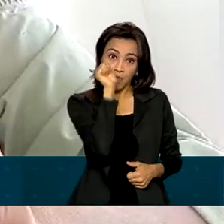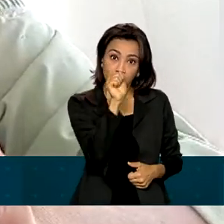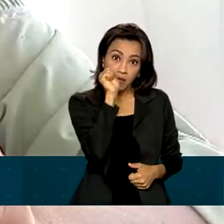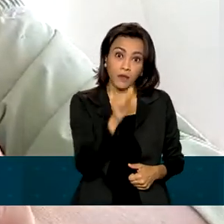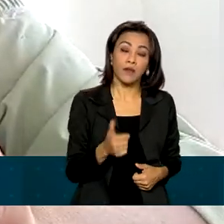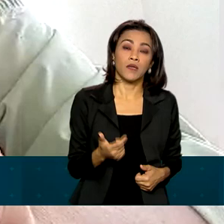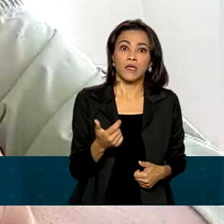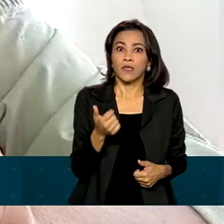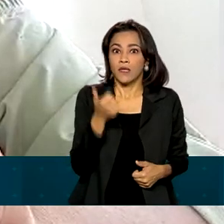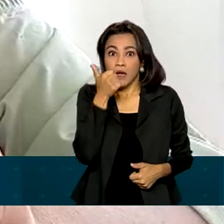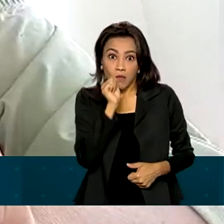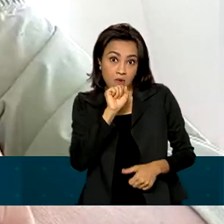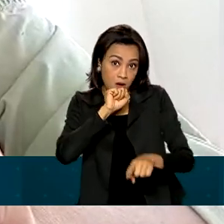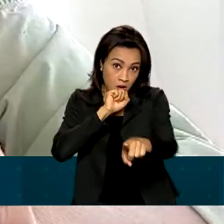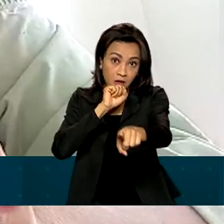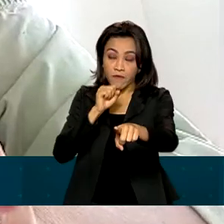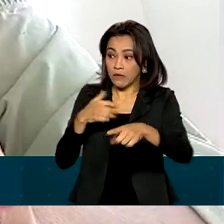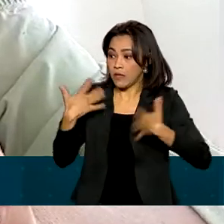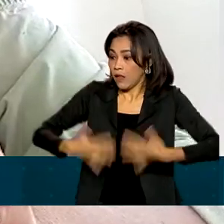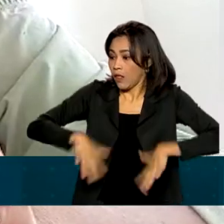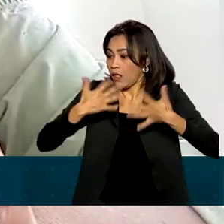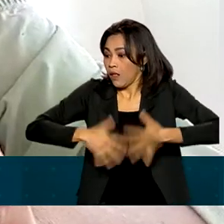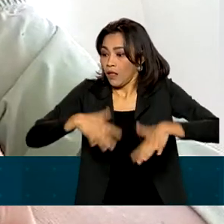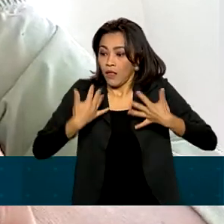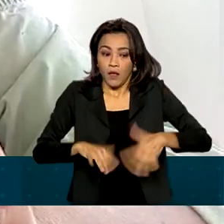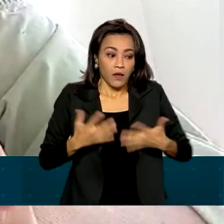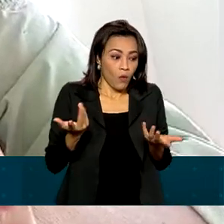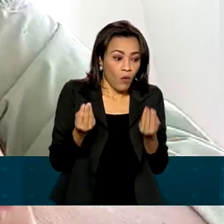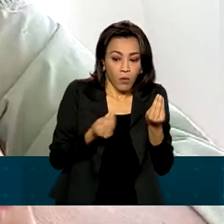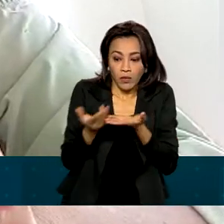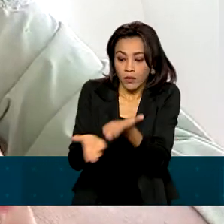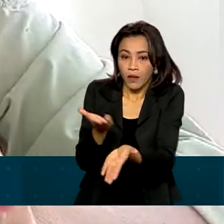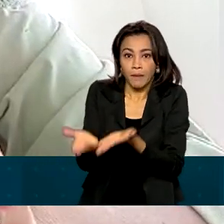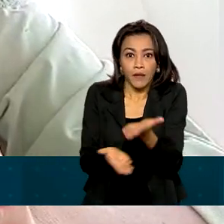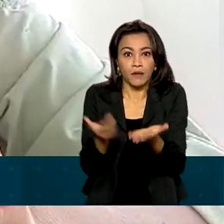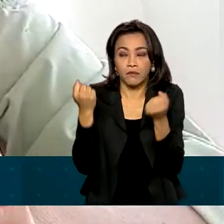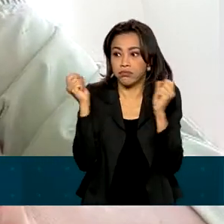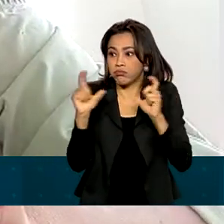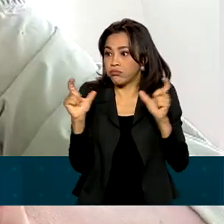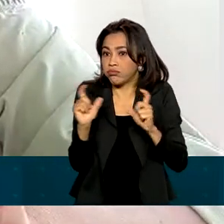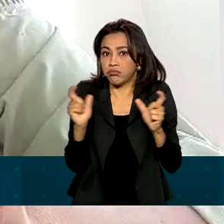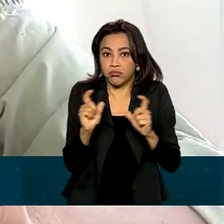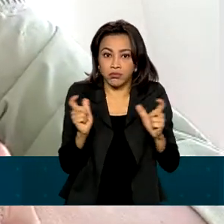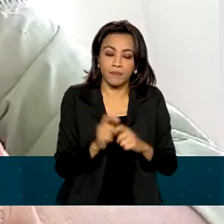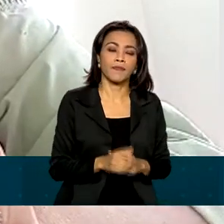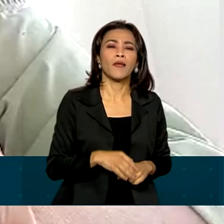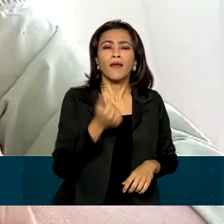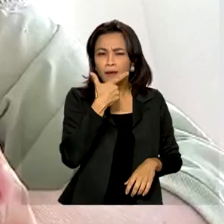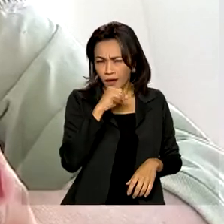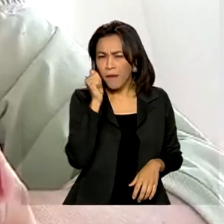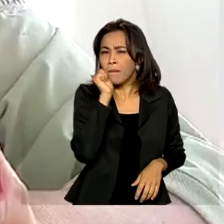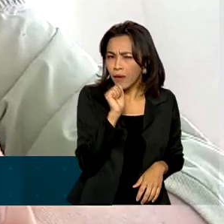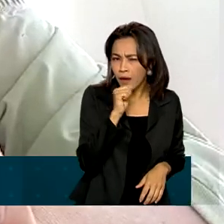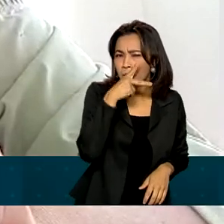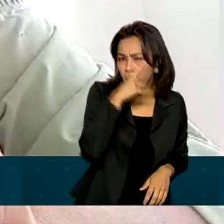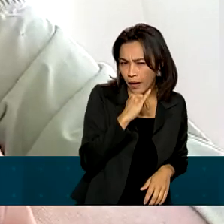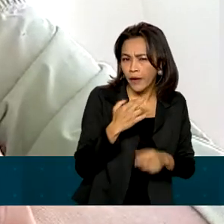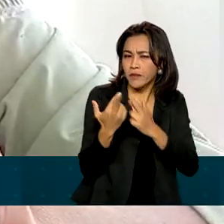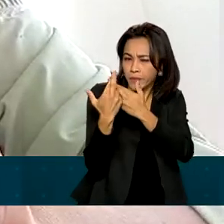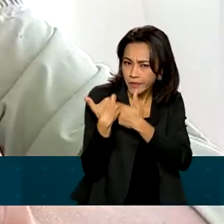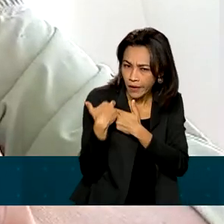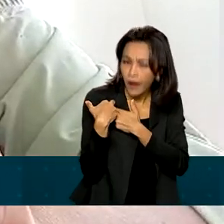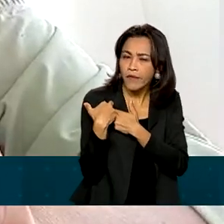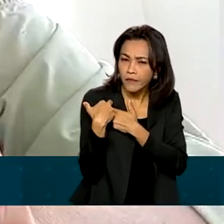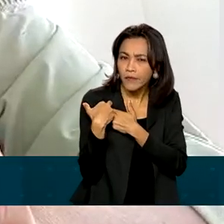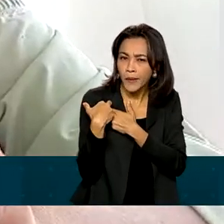ficar sem cobertura do plano de saúde para o tratamento é assustador. Quem é mãe, quem é pai, quem é responsável por uma